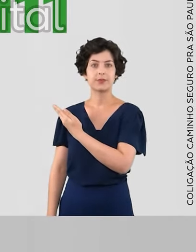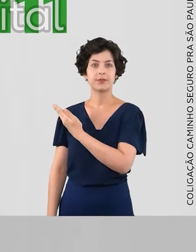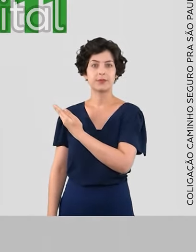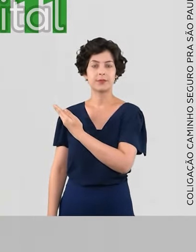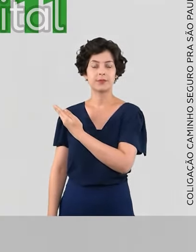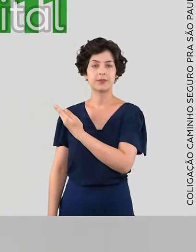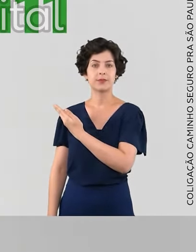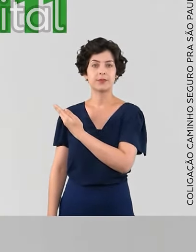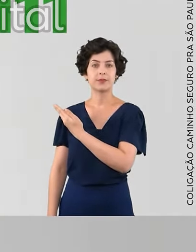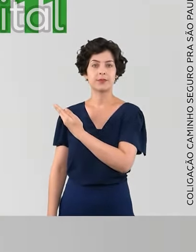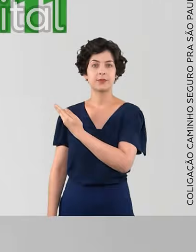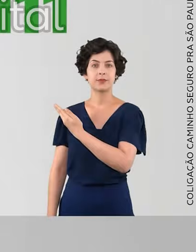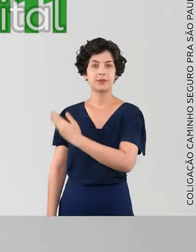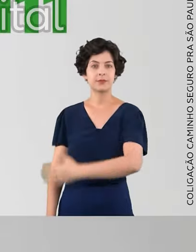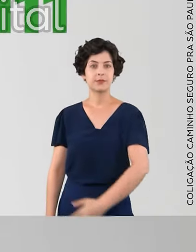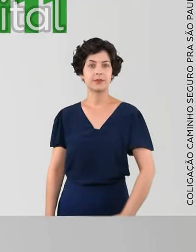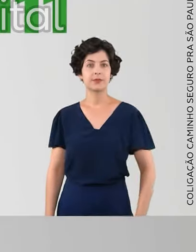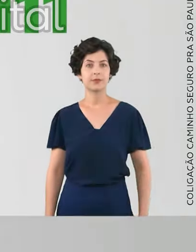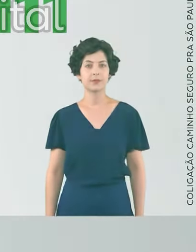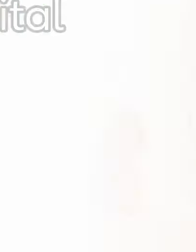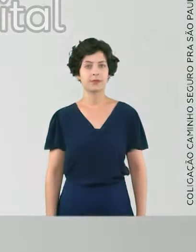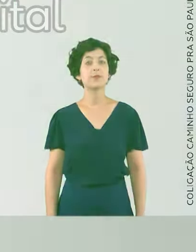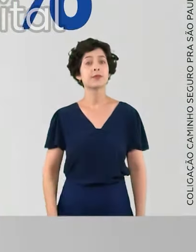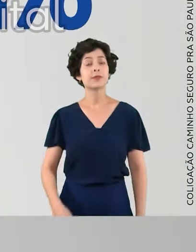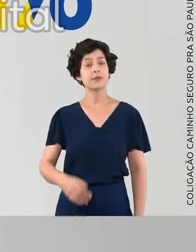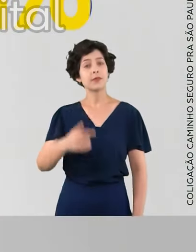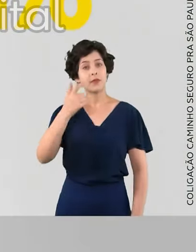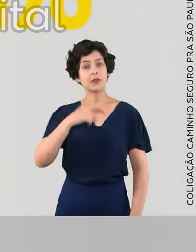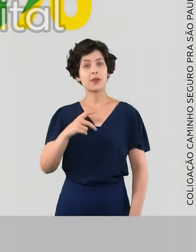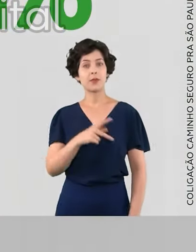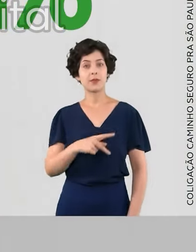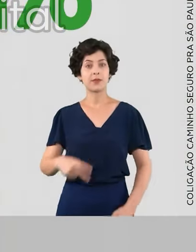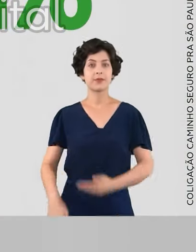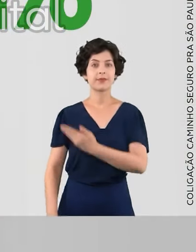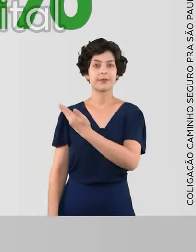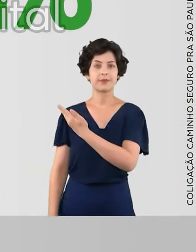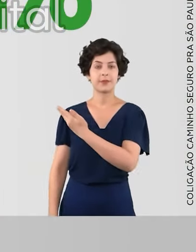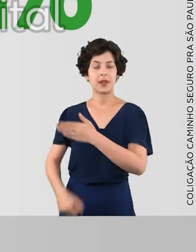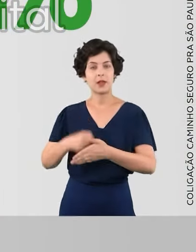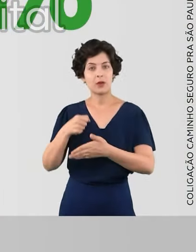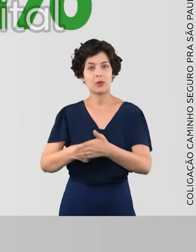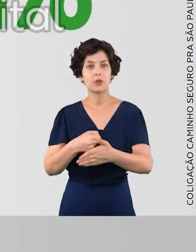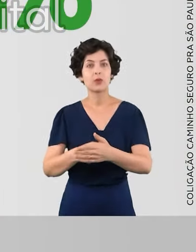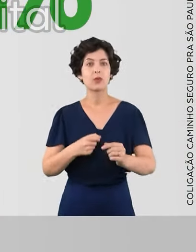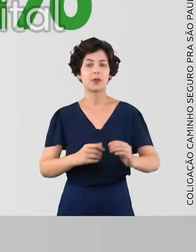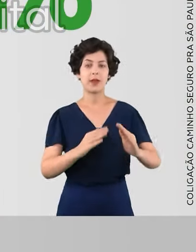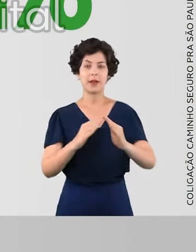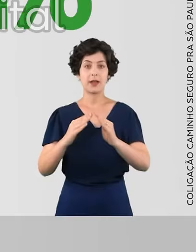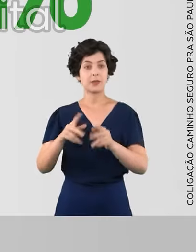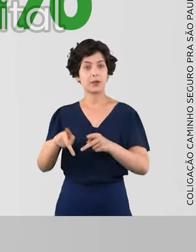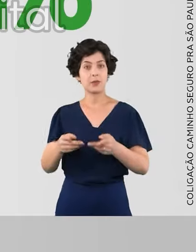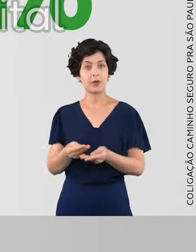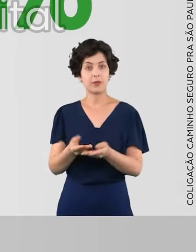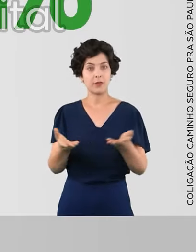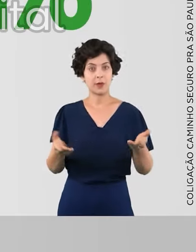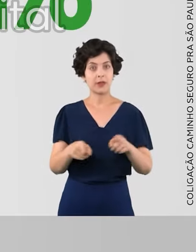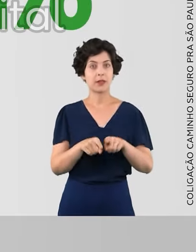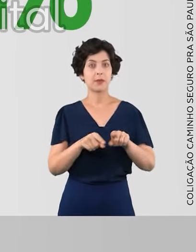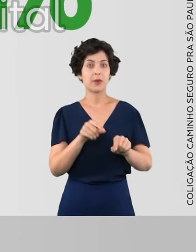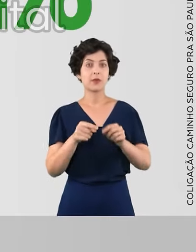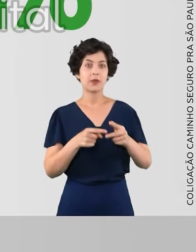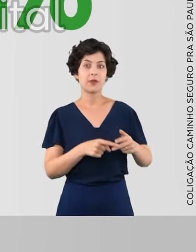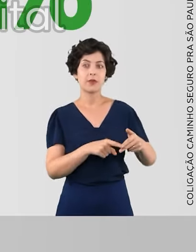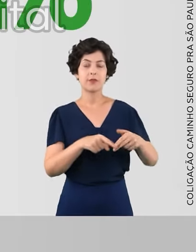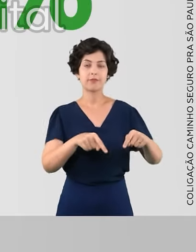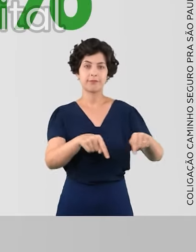111. Cabo Máximo 70 111. Sou a professora Aide. A minha luta é pela moradia popular e pela